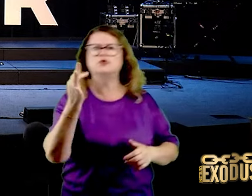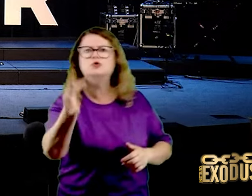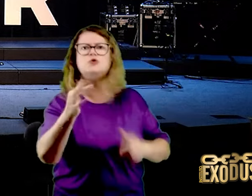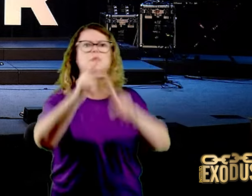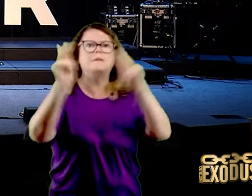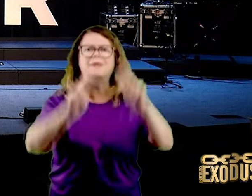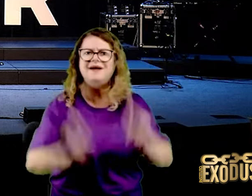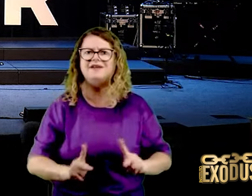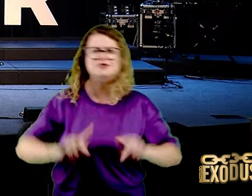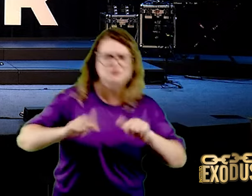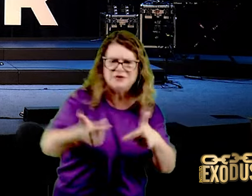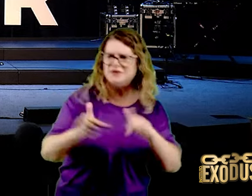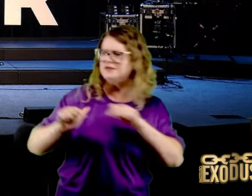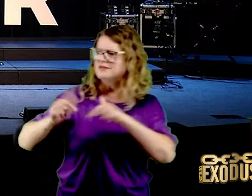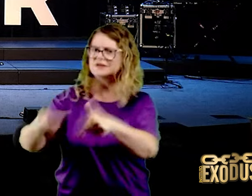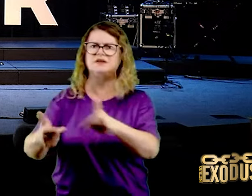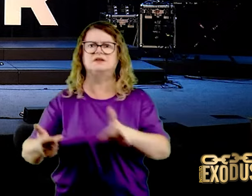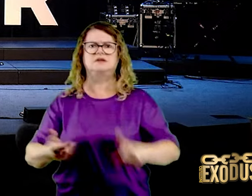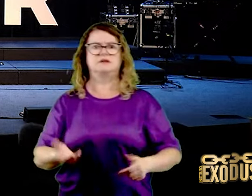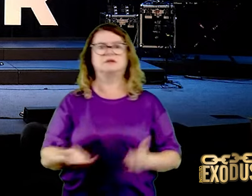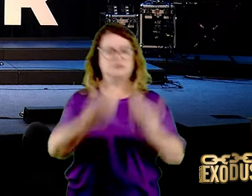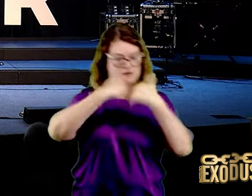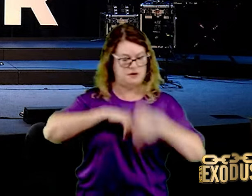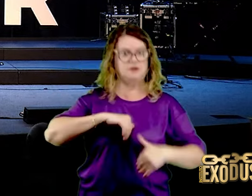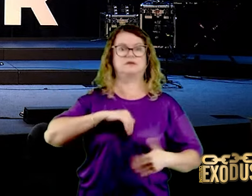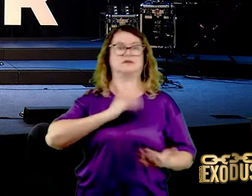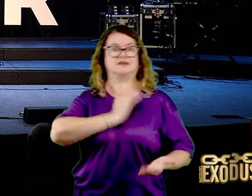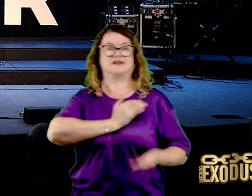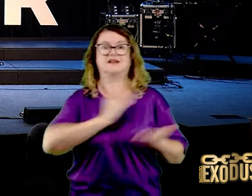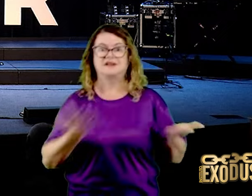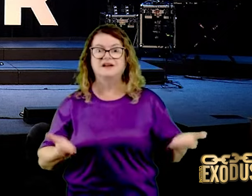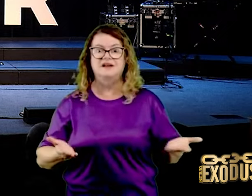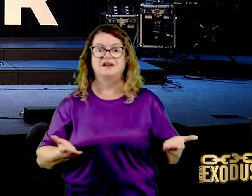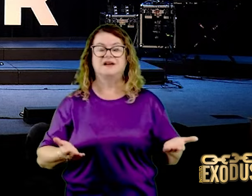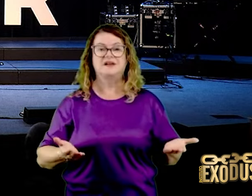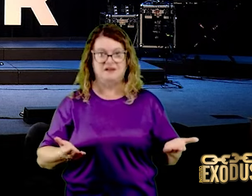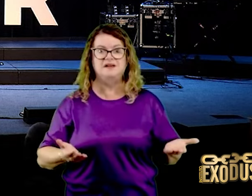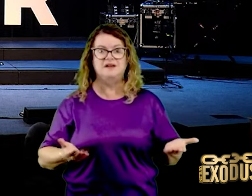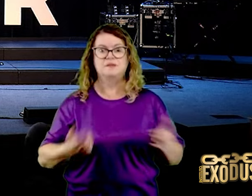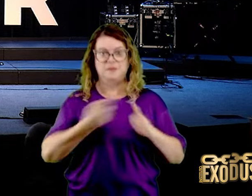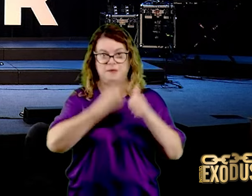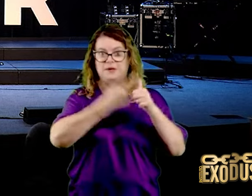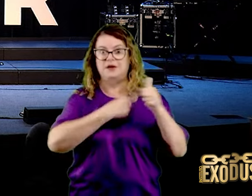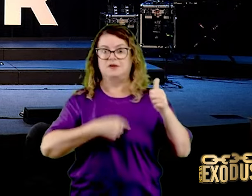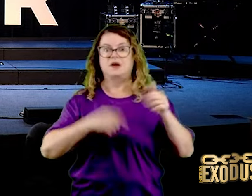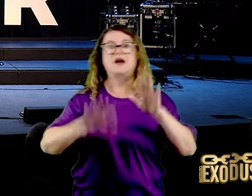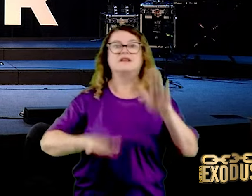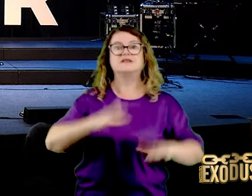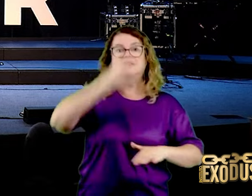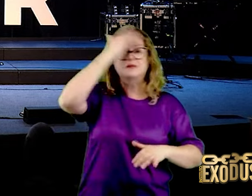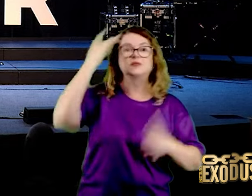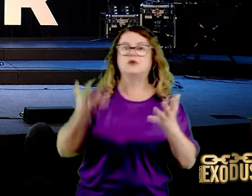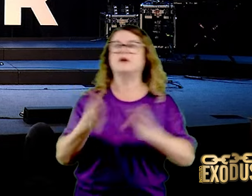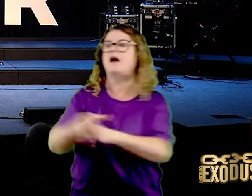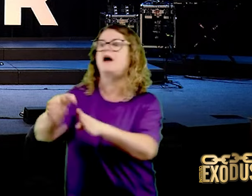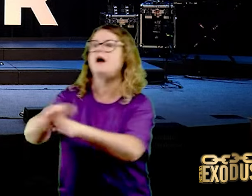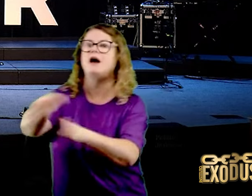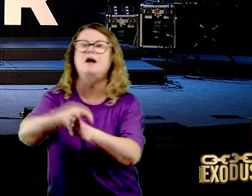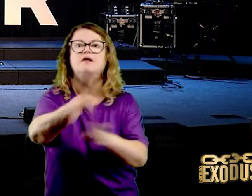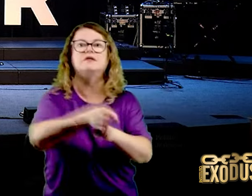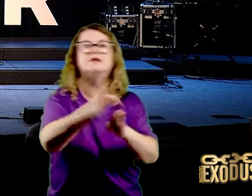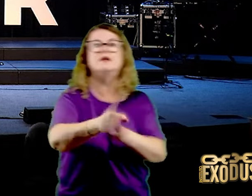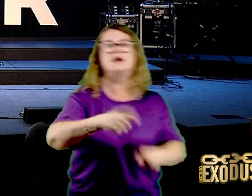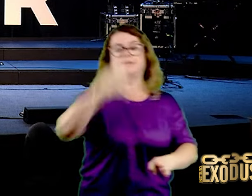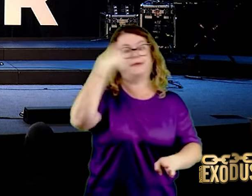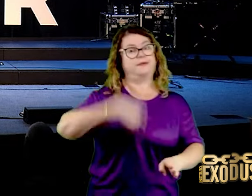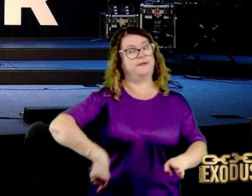dentro da gente primeiro. Tem muita gente que quer fazer paz na casa, mas a vida dela está em guerra, a vida da pessoa está em confusão.